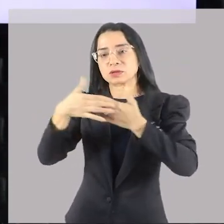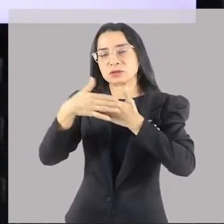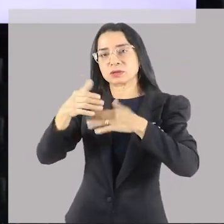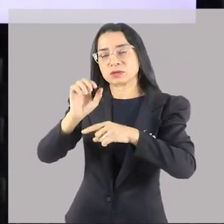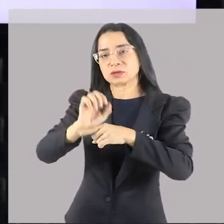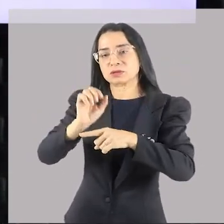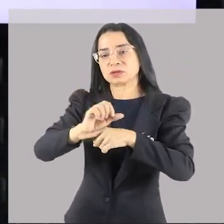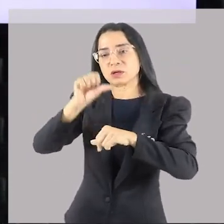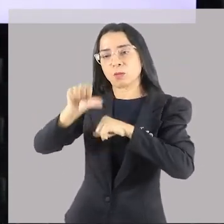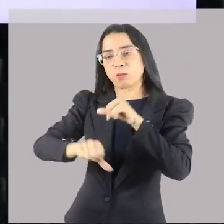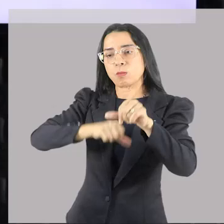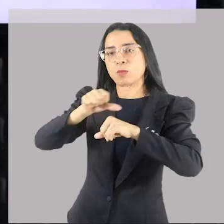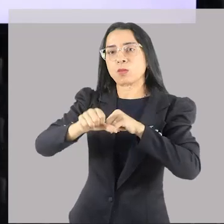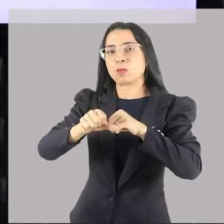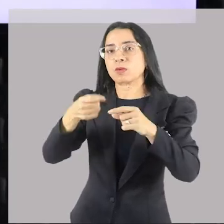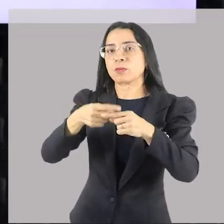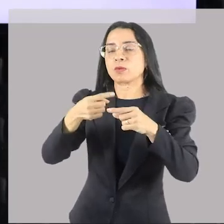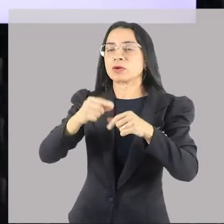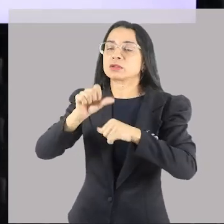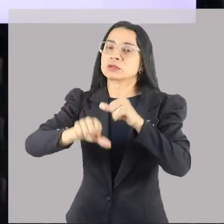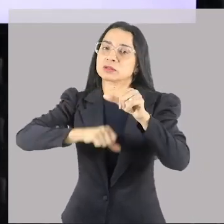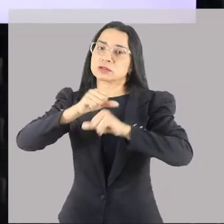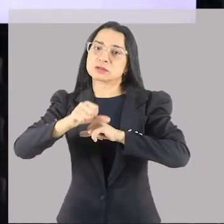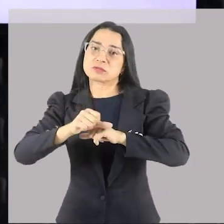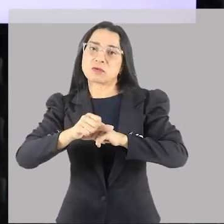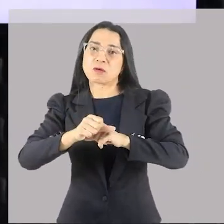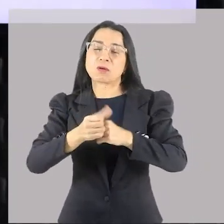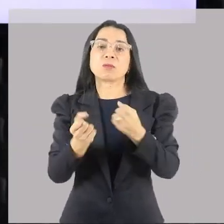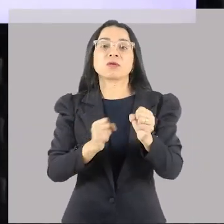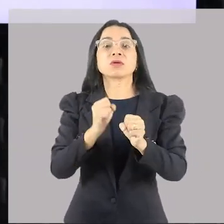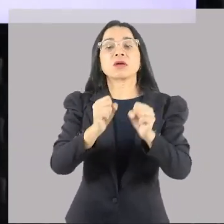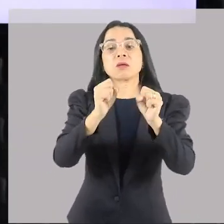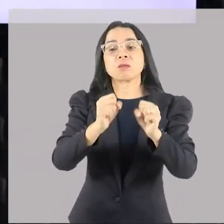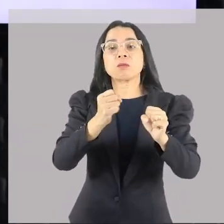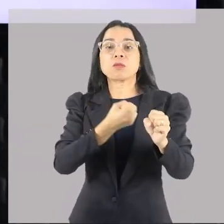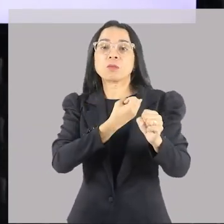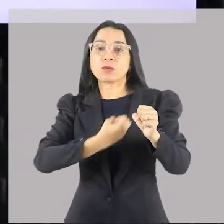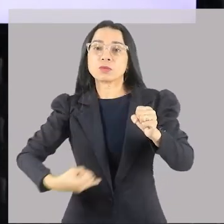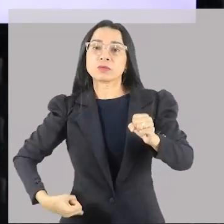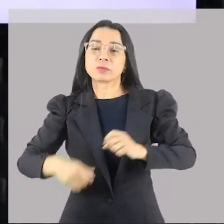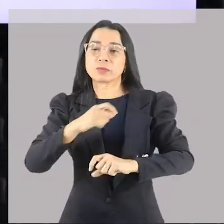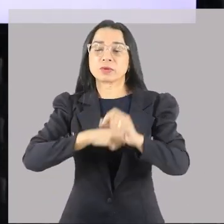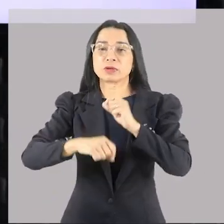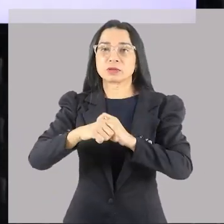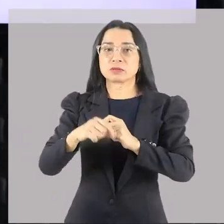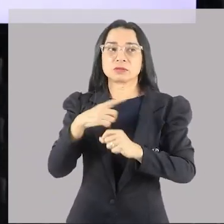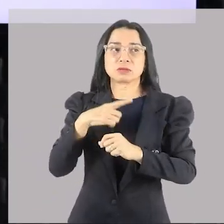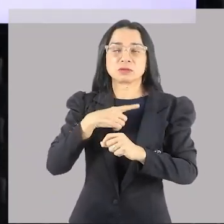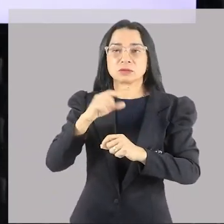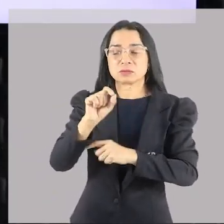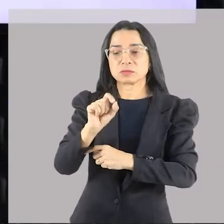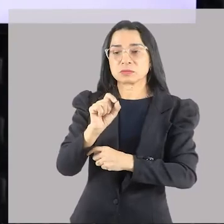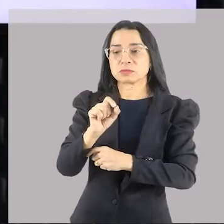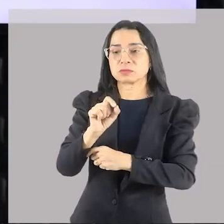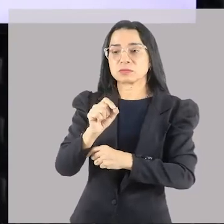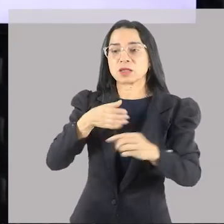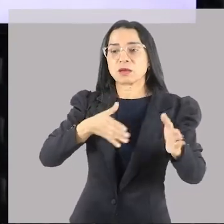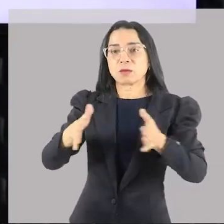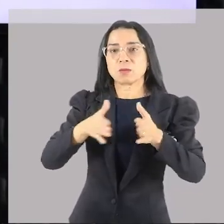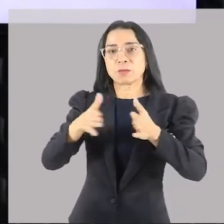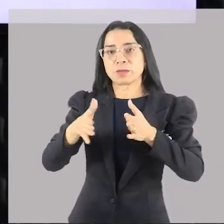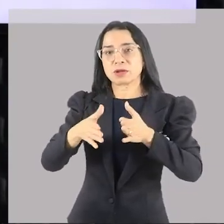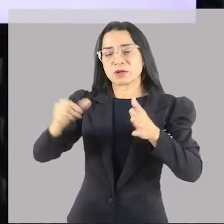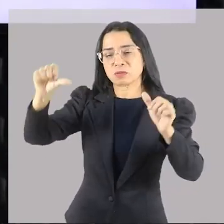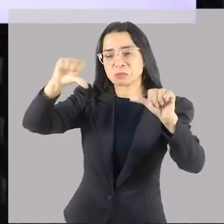muda porque vira um império. Bom, nesse período, a influência oriental invade a Grécia e você tem um período de